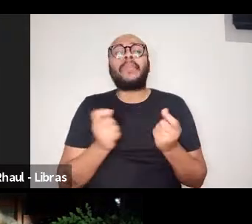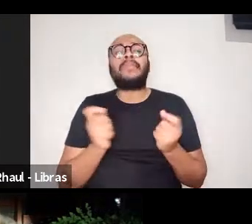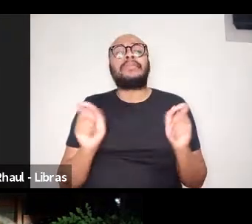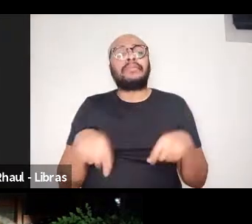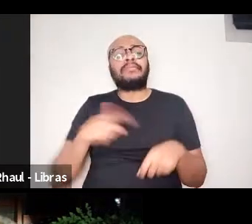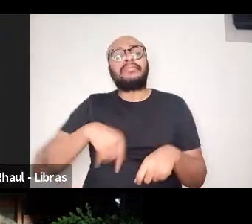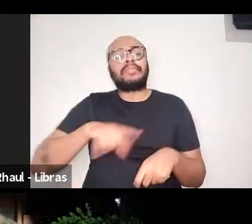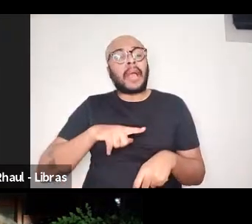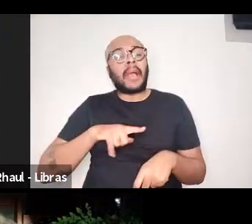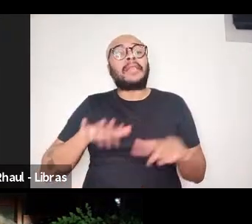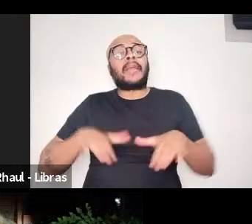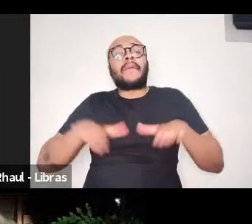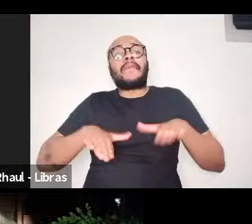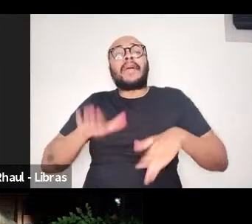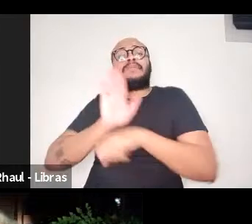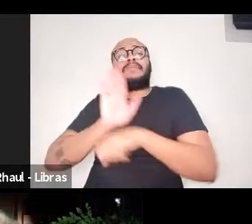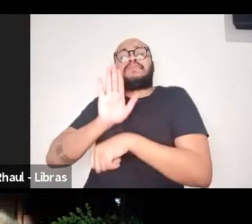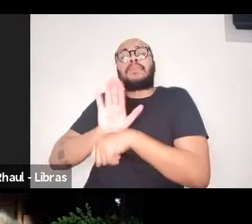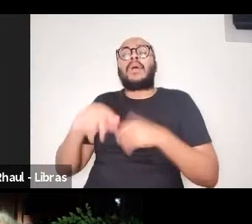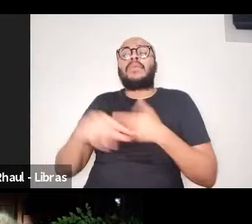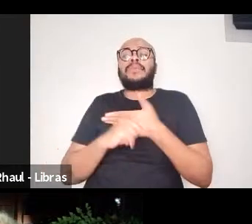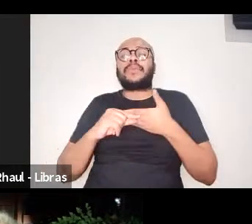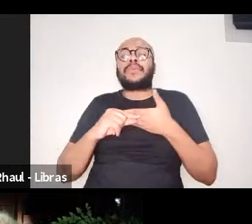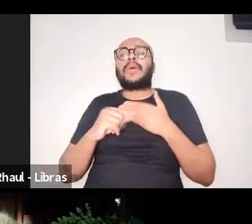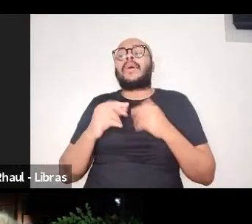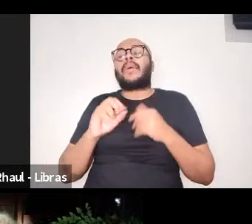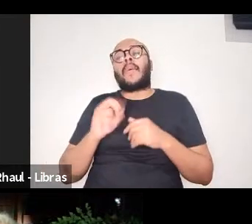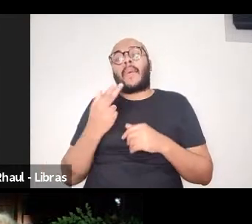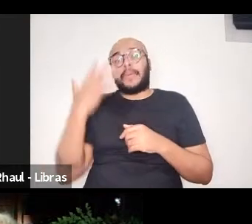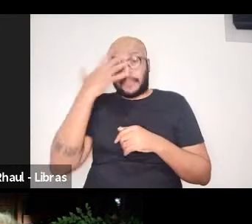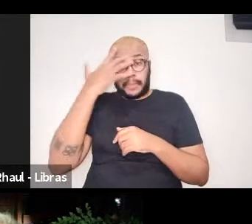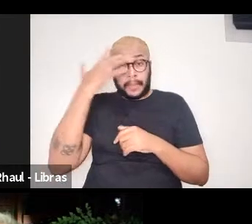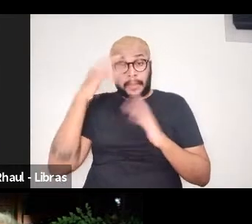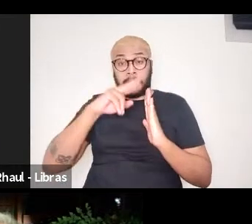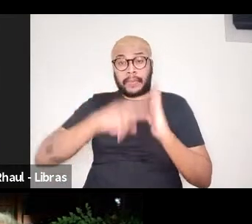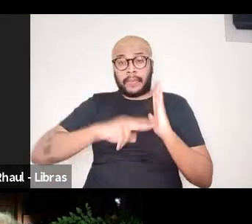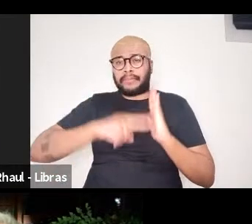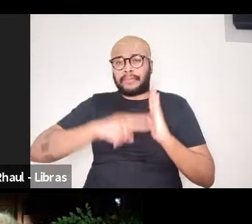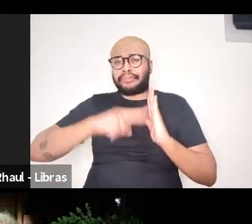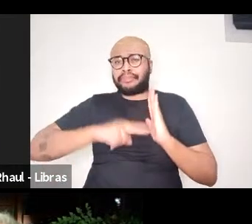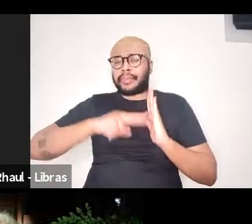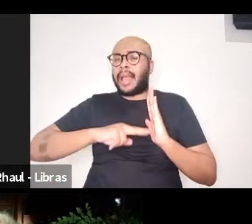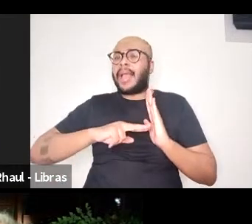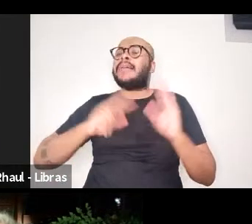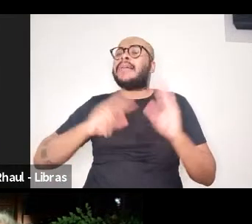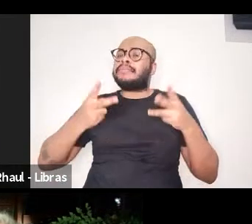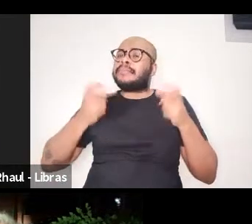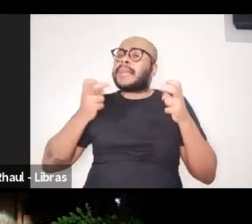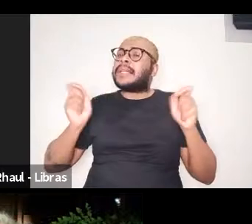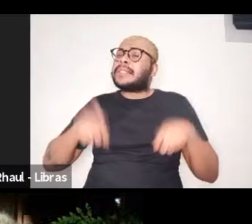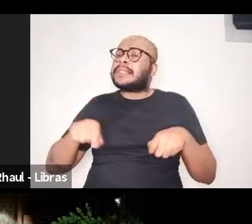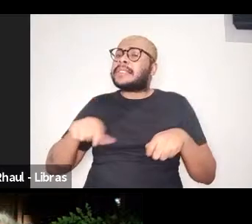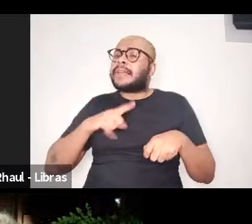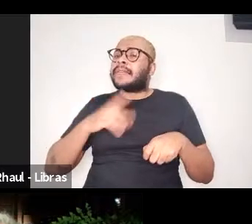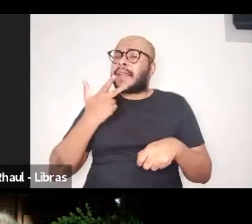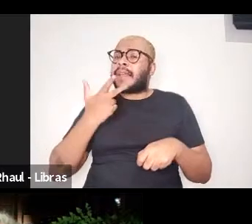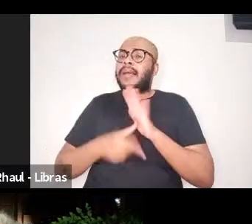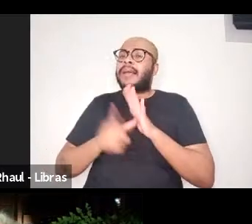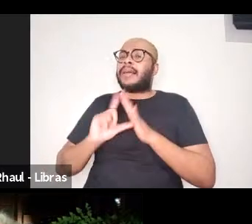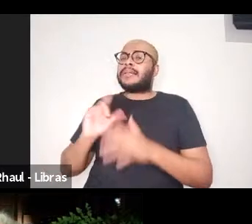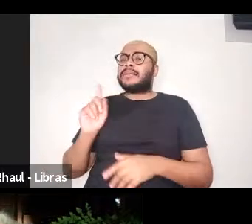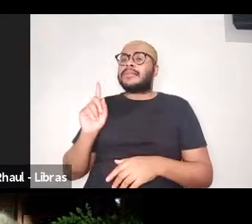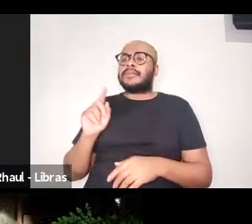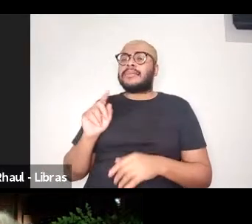dar uma possibilidade aos leitores de enfatizar um pouco isso que a gente dizia antes, de